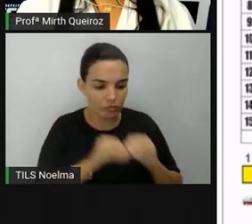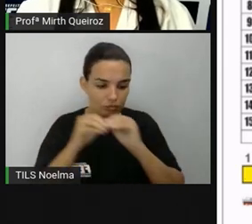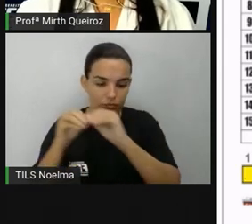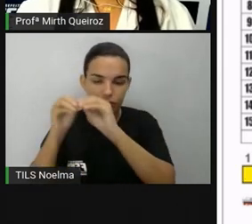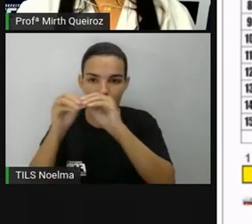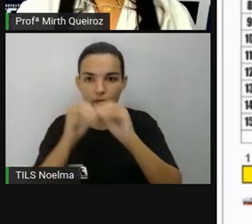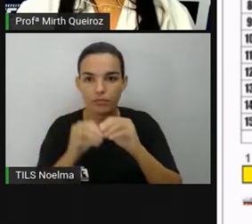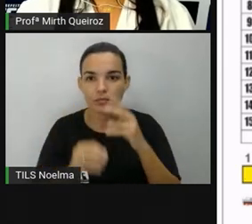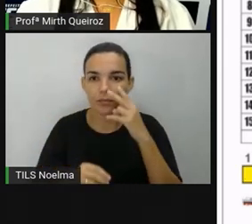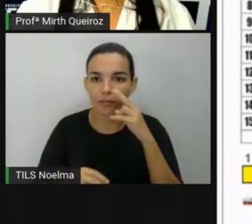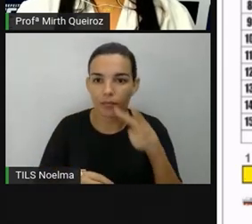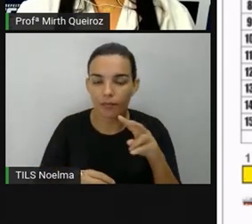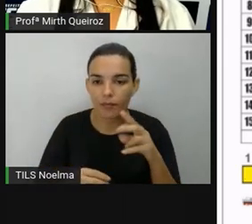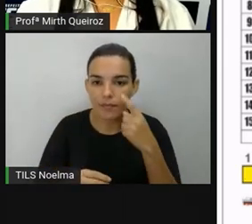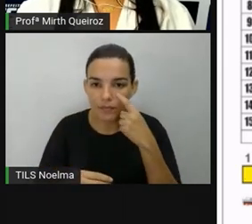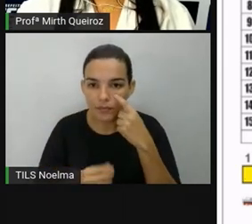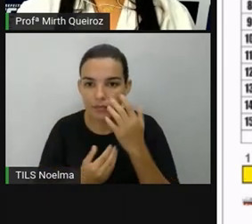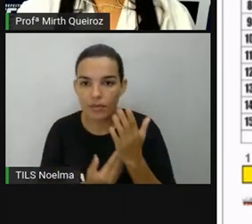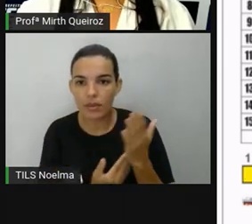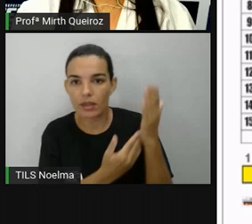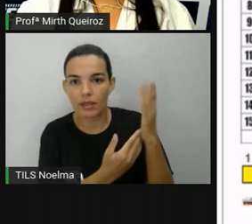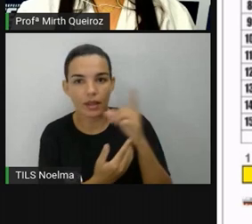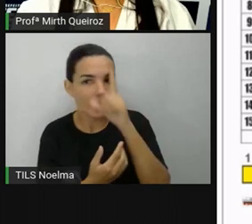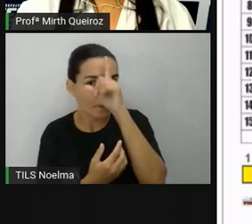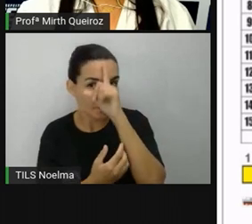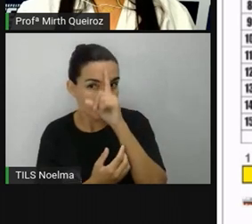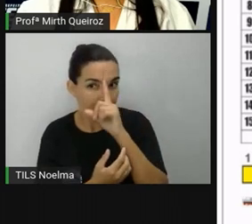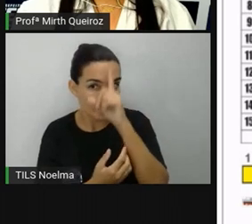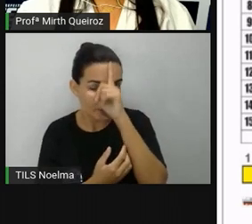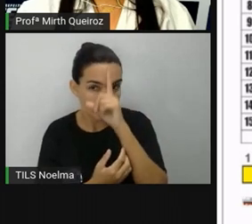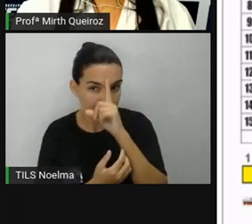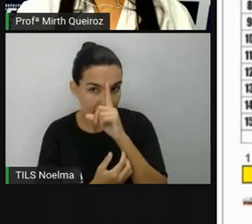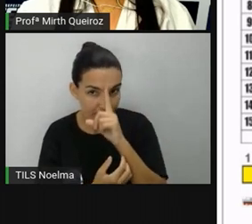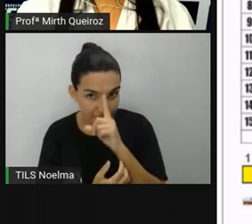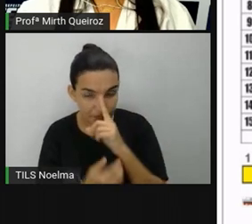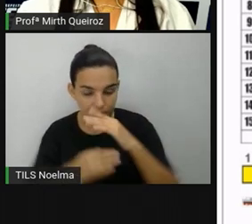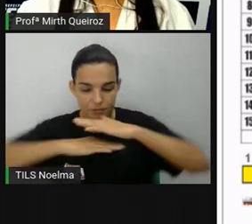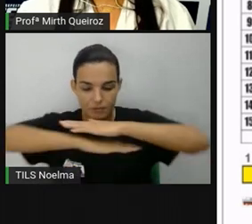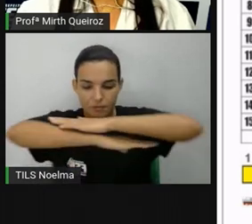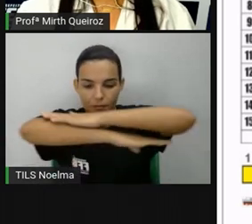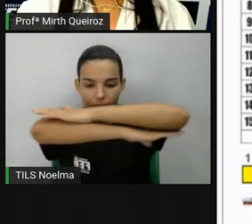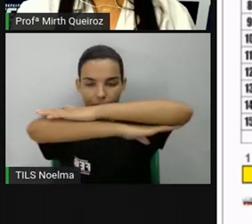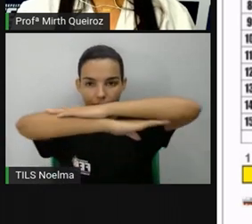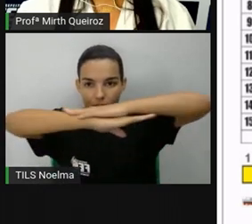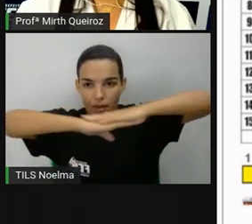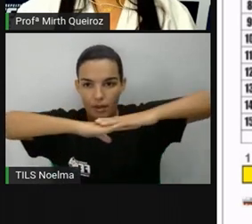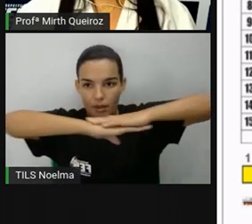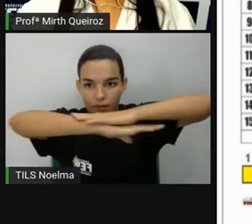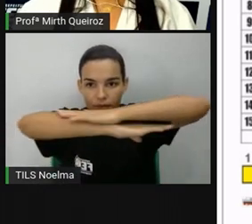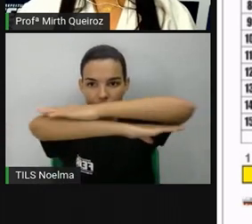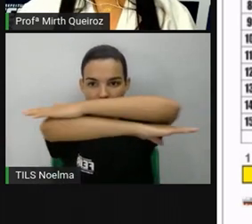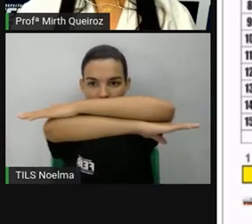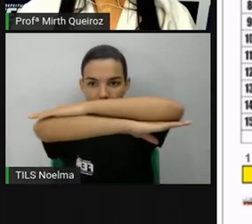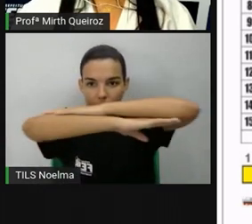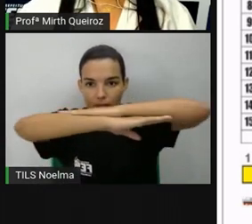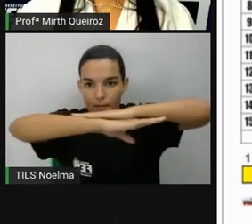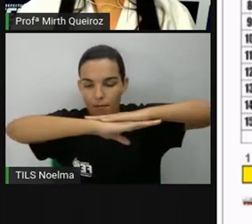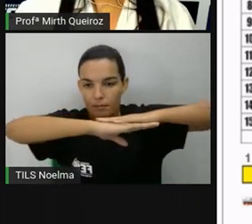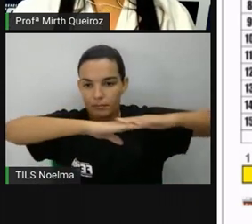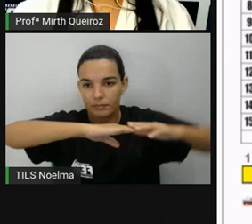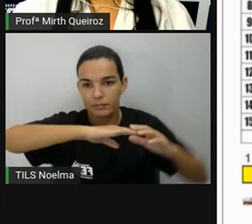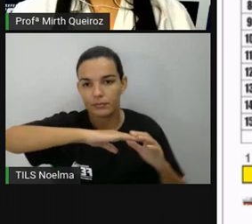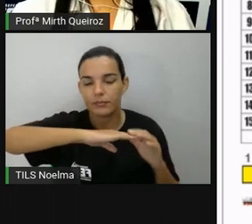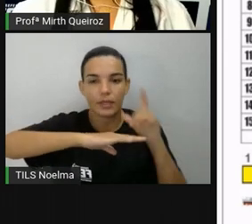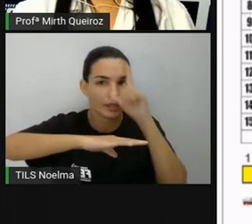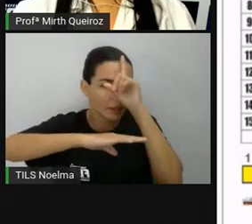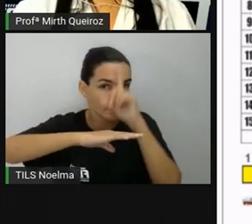fazer um porta-aviões de amarelinho aí, que é representado aí por cinco quadradinhos, né? Ou pode usar cores também